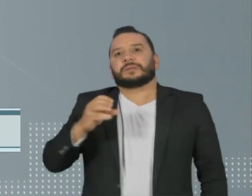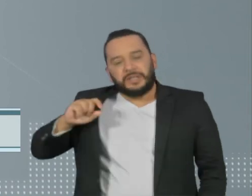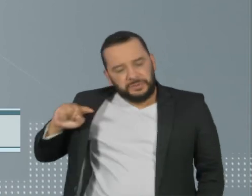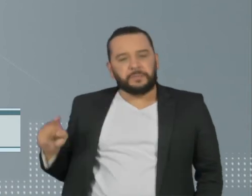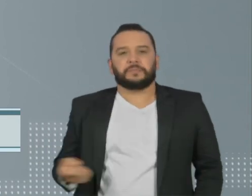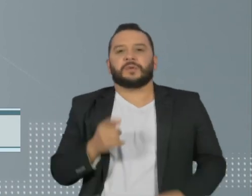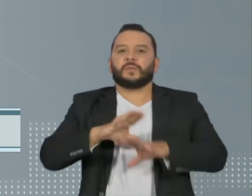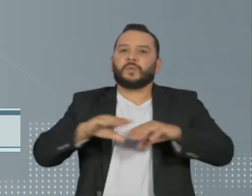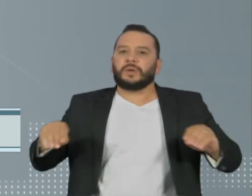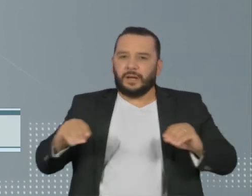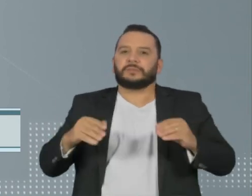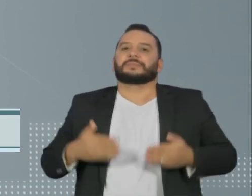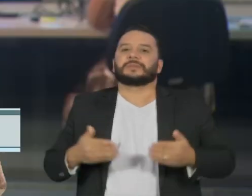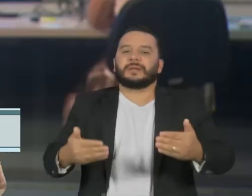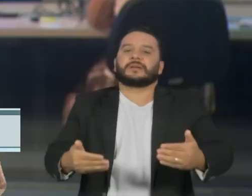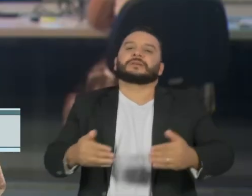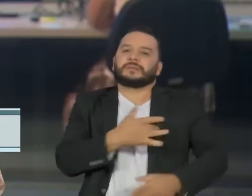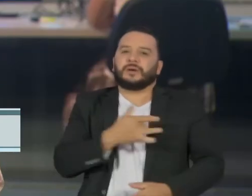segundo o Ministério da Saúde.